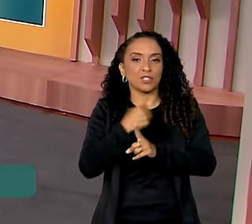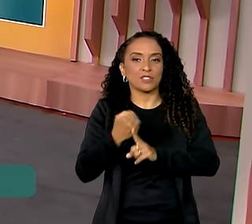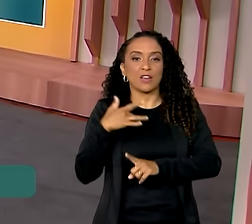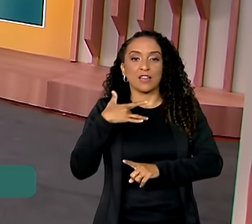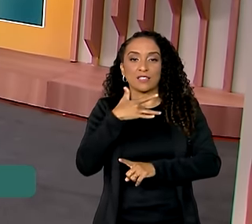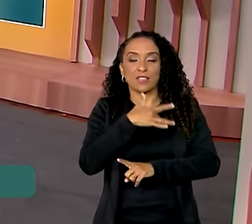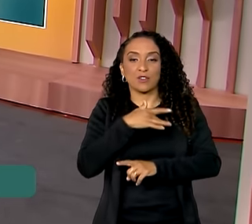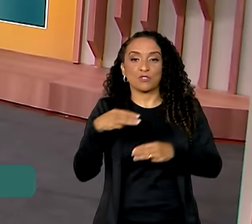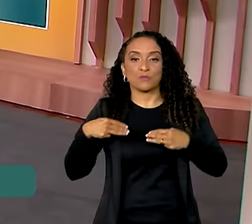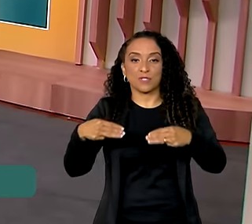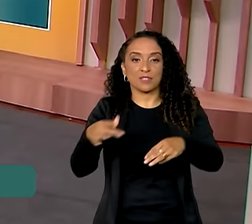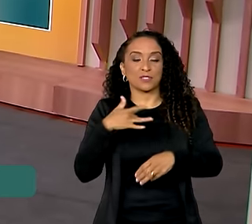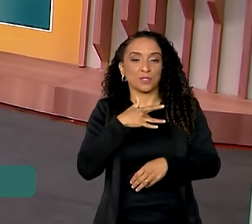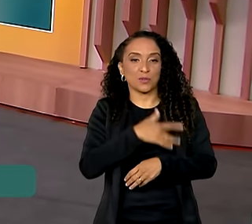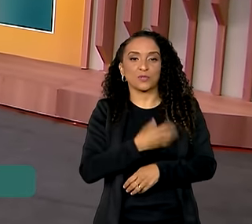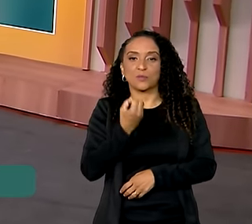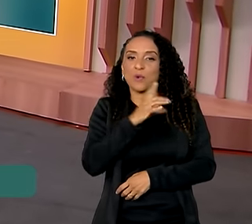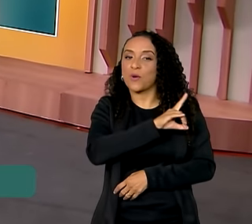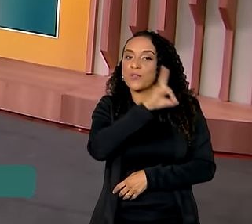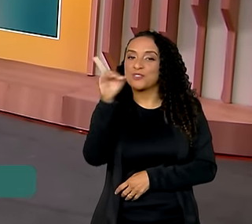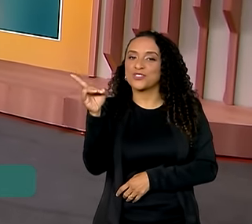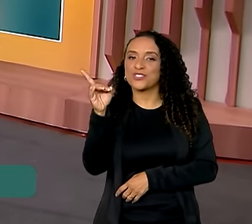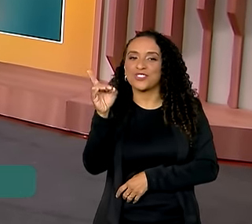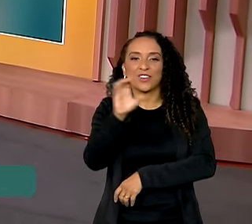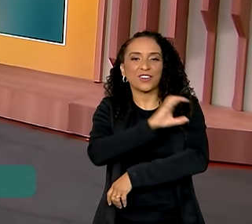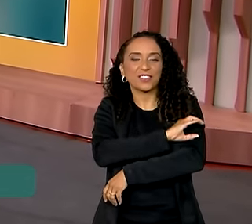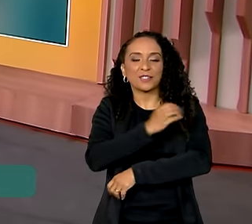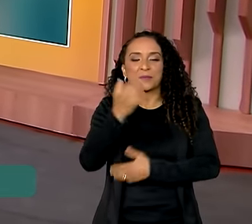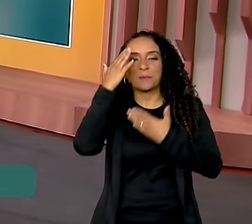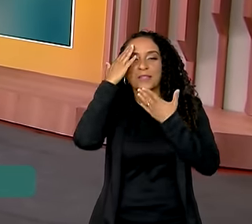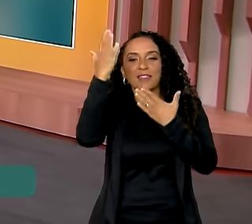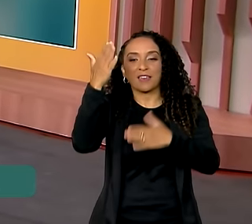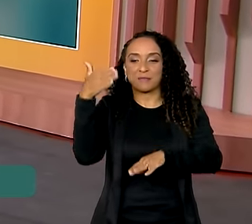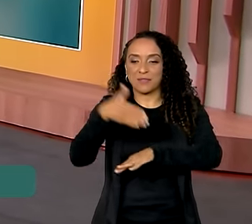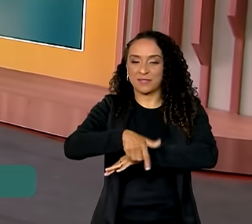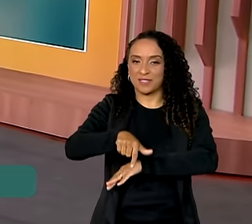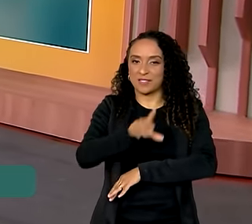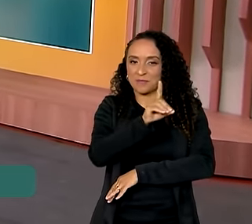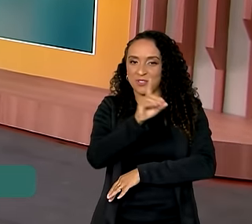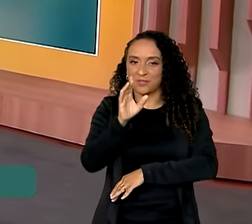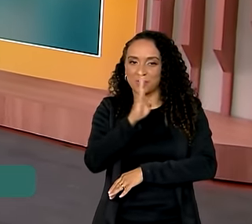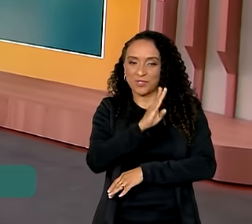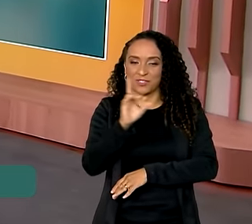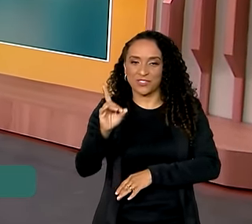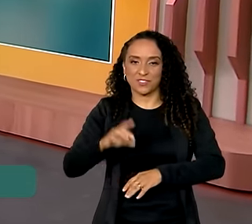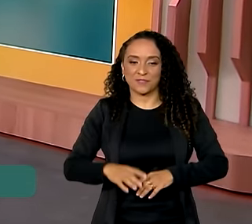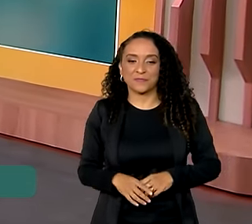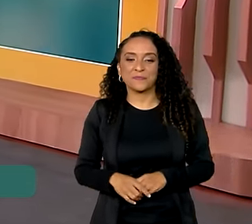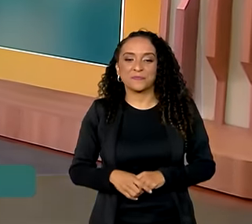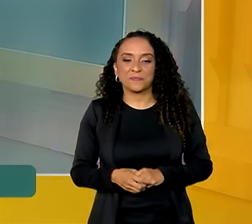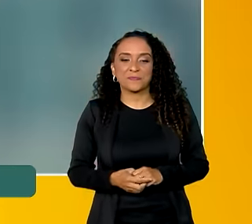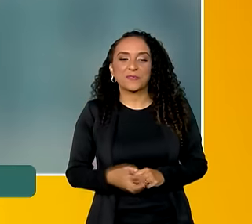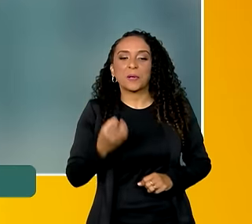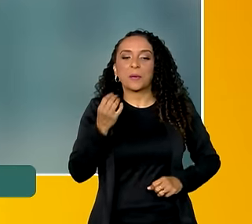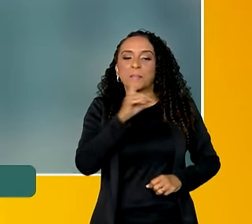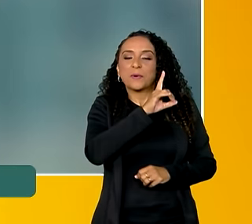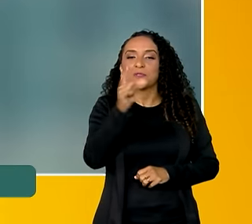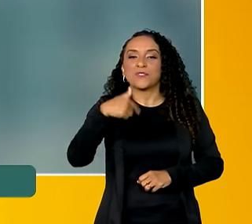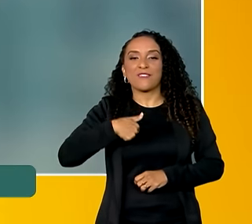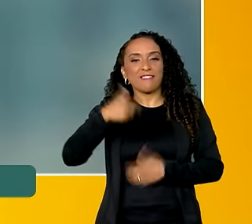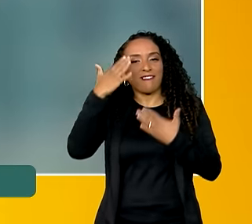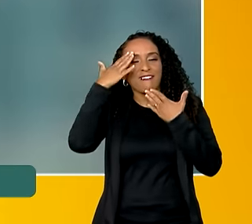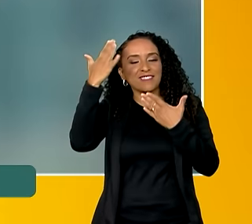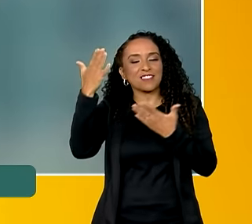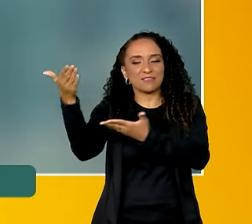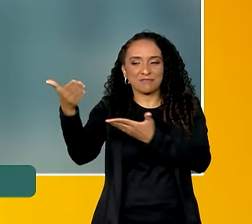em Saúde do Ministério da Saúde. Bom dia, coordenadora. Obrigada por participar aqui do Brasil em Dia. Bom dia. que agradeço